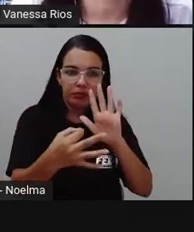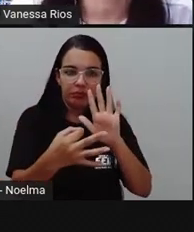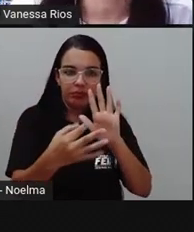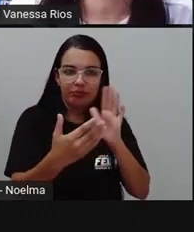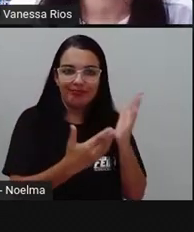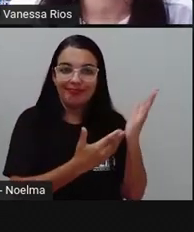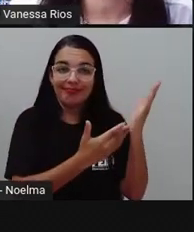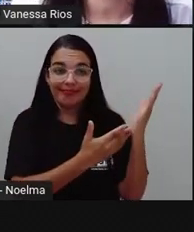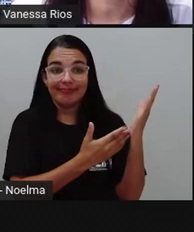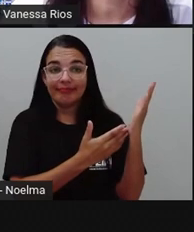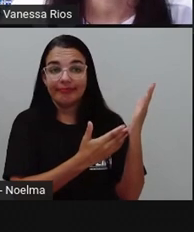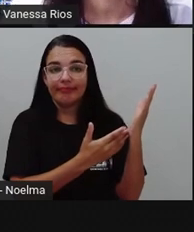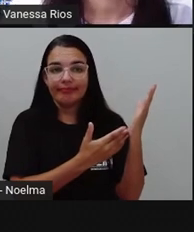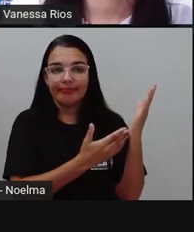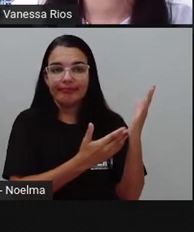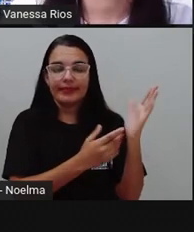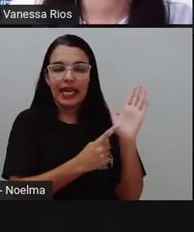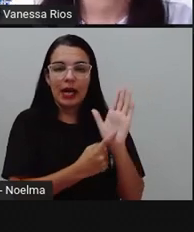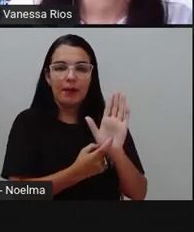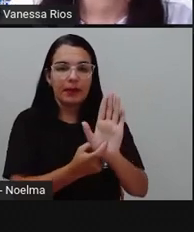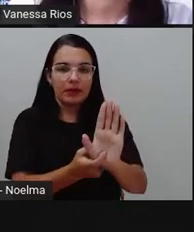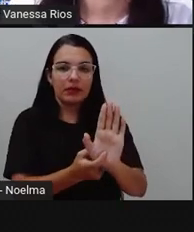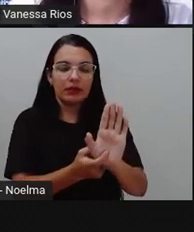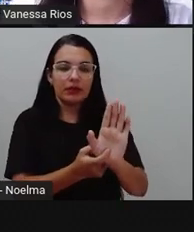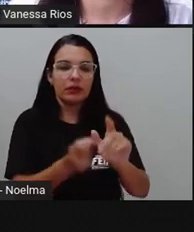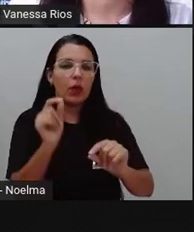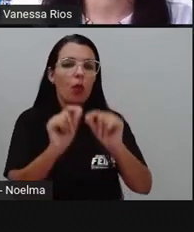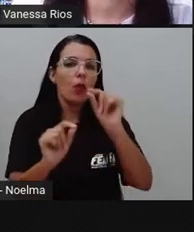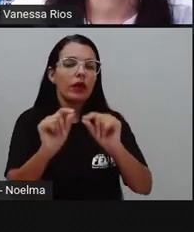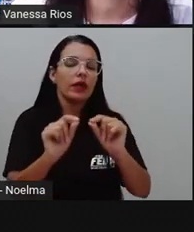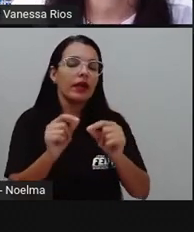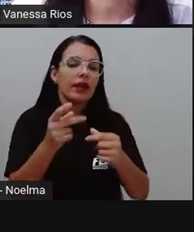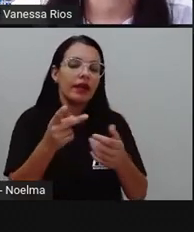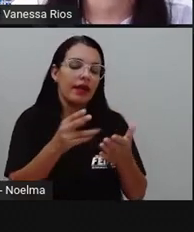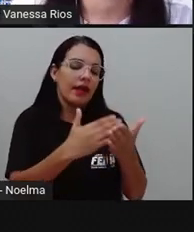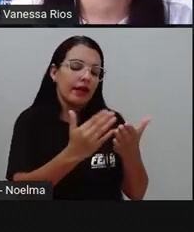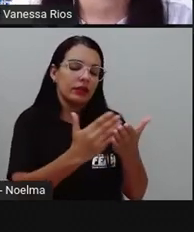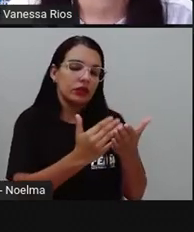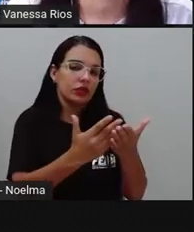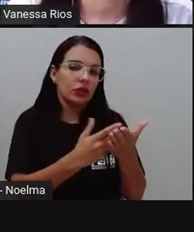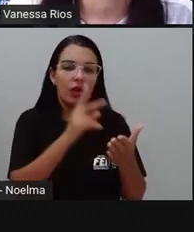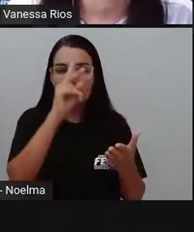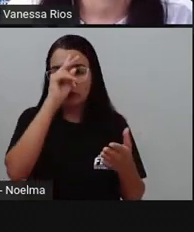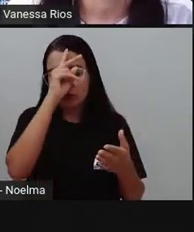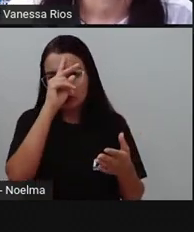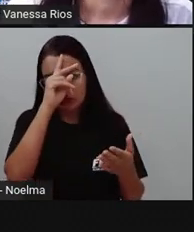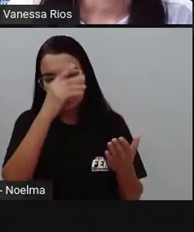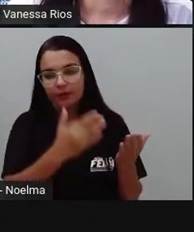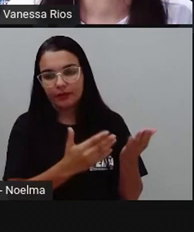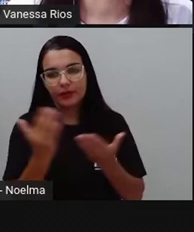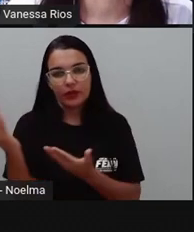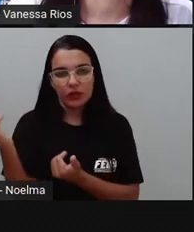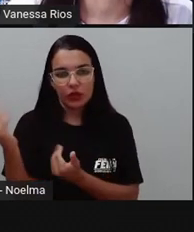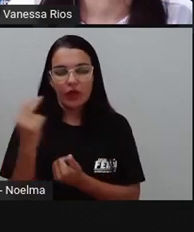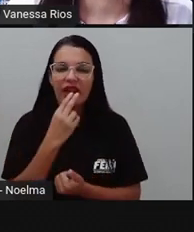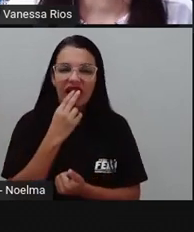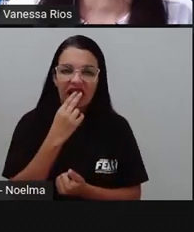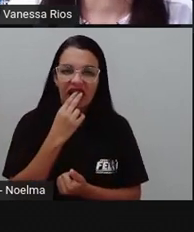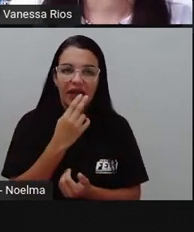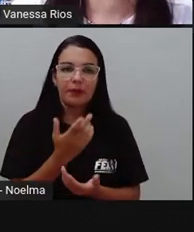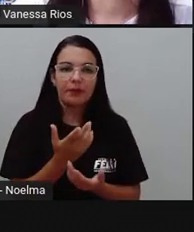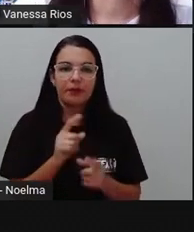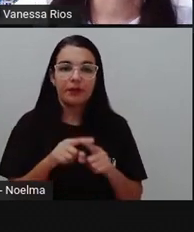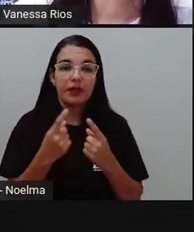texto apresentando a obra que está sendo resenhada, que é a história em quadrinhos da turma da Mônica Jovem. Então diz assim,